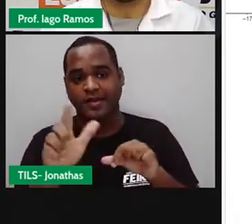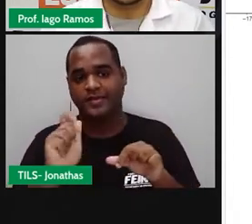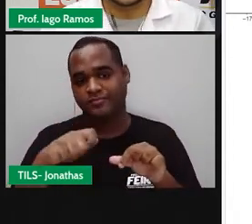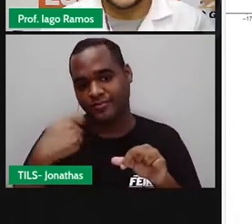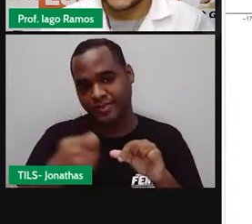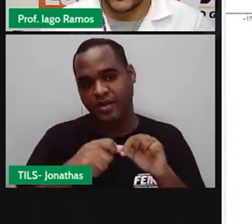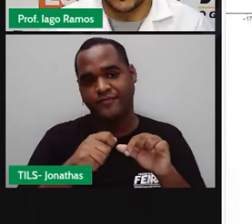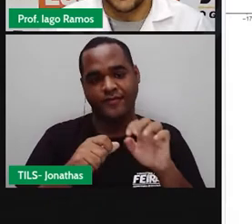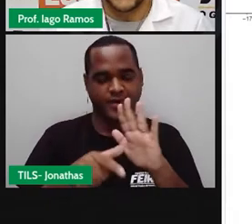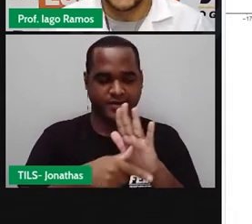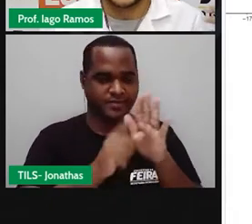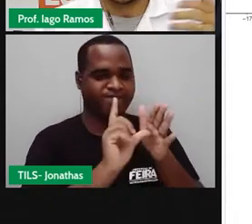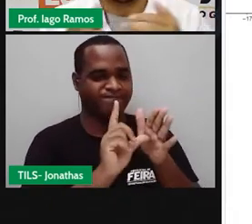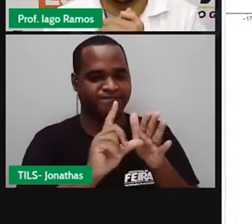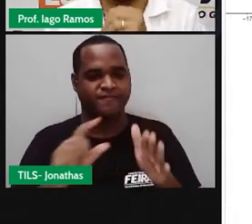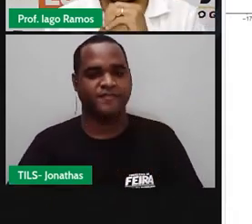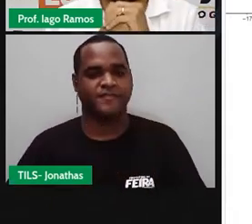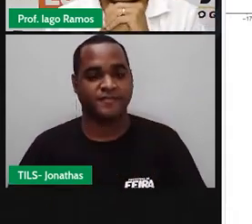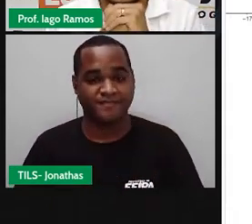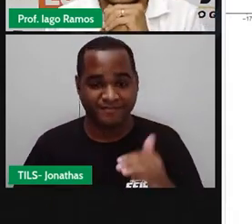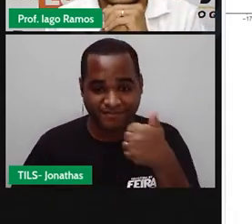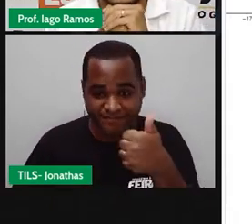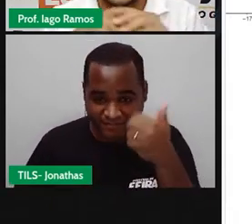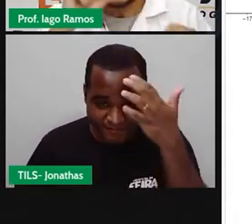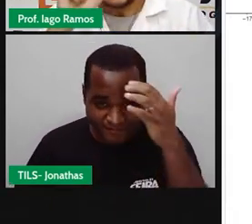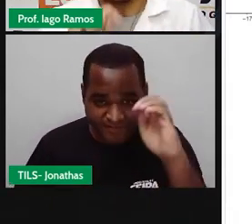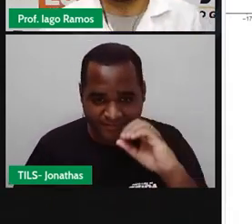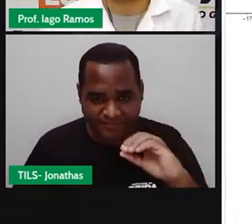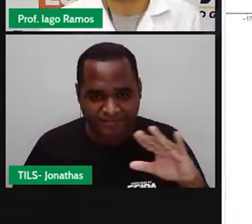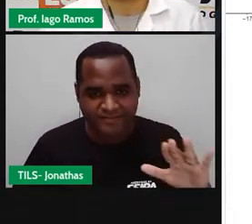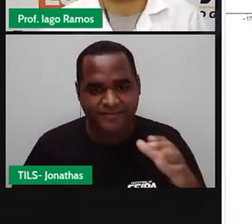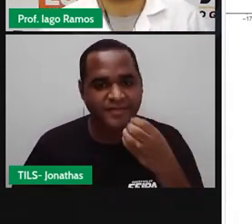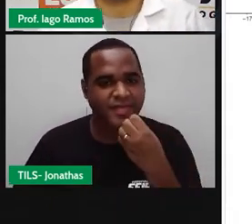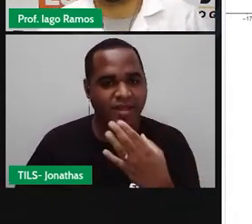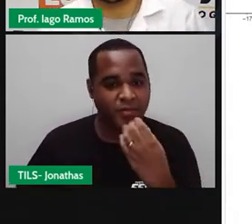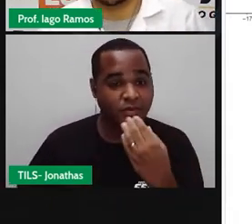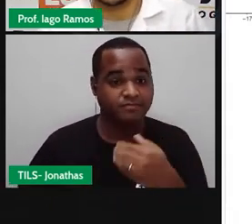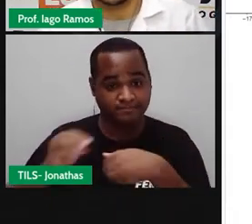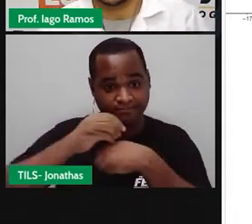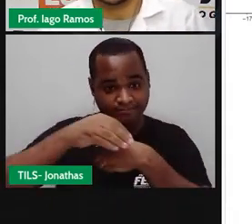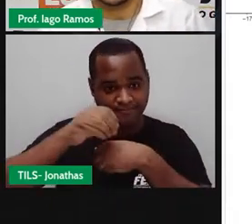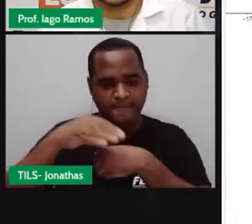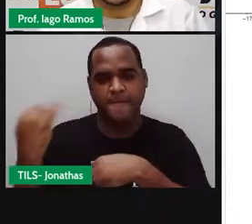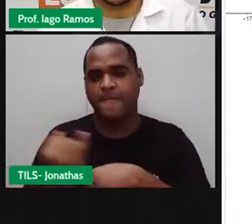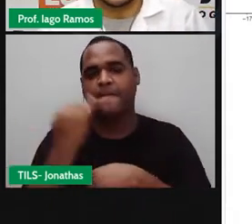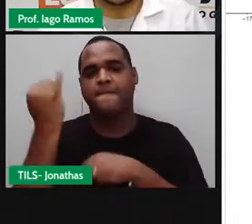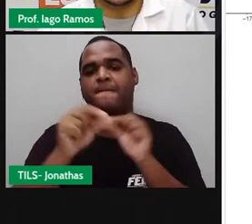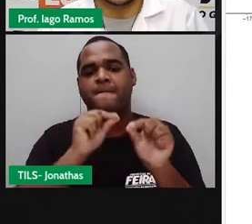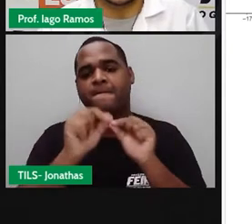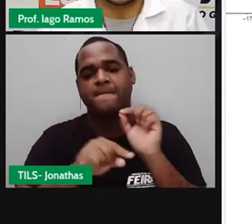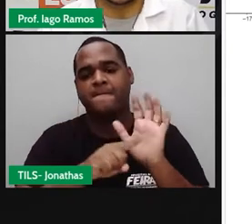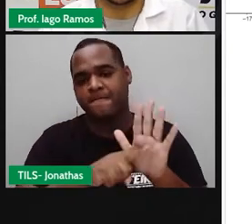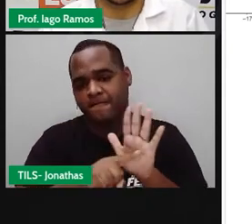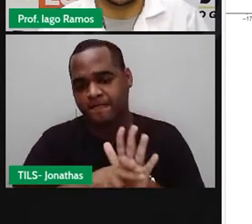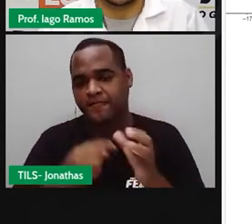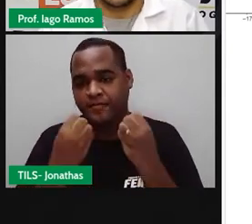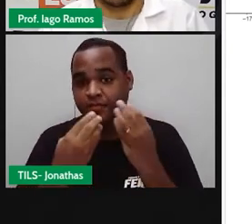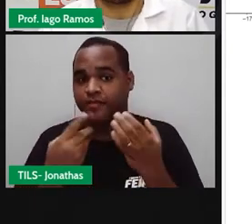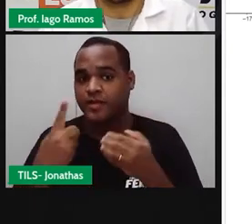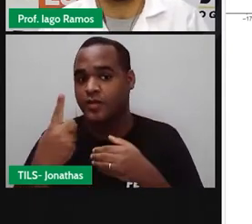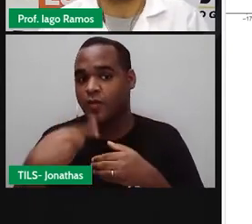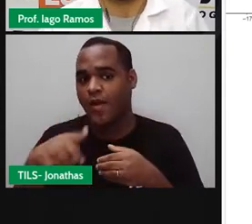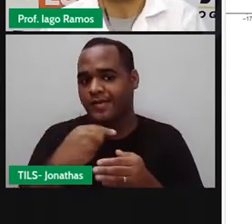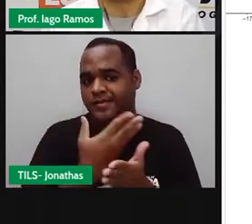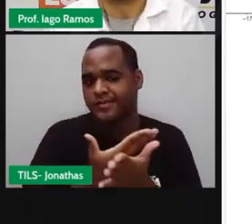antecessor. Belezinha? Agora, deixa eu te dar uma informação importante. Quando a gente estudou